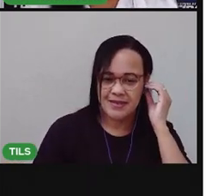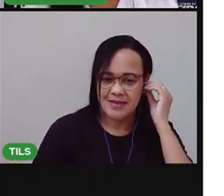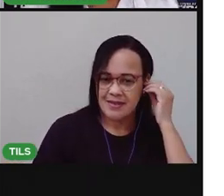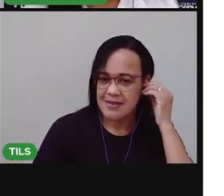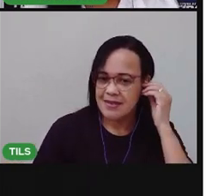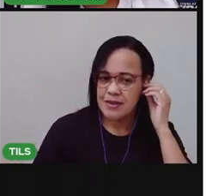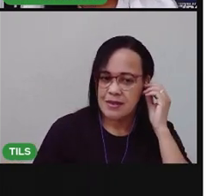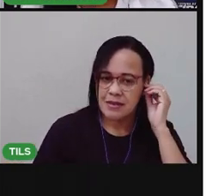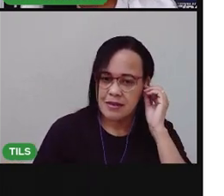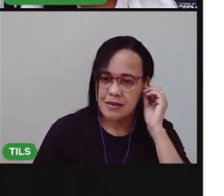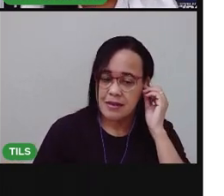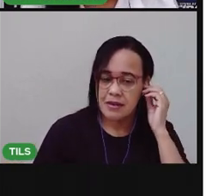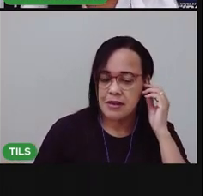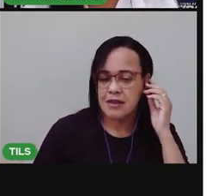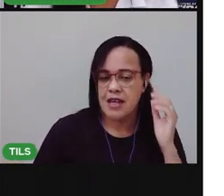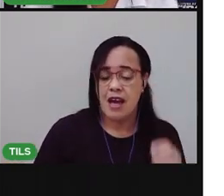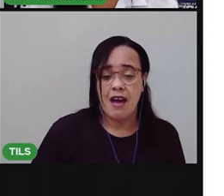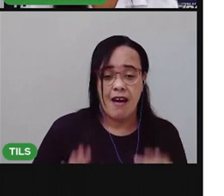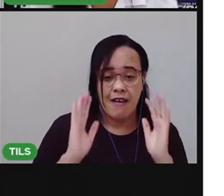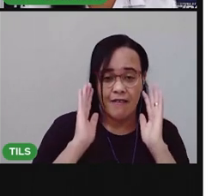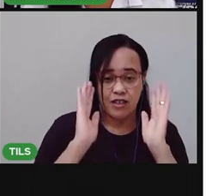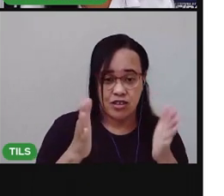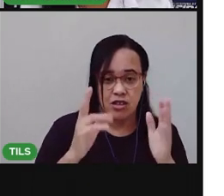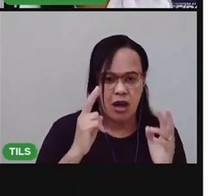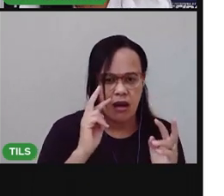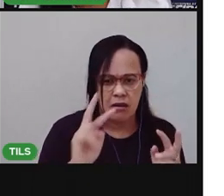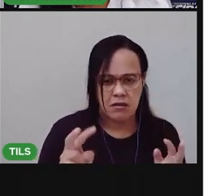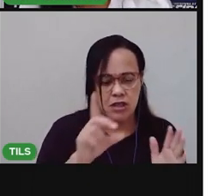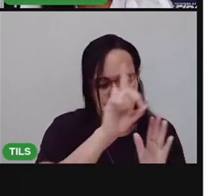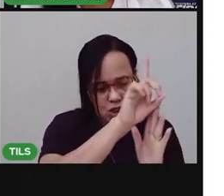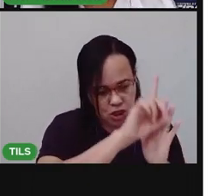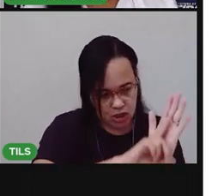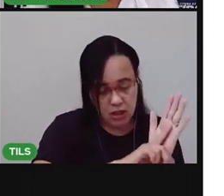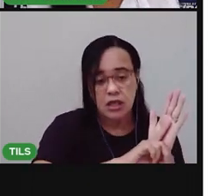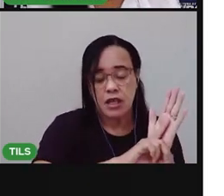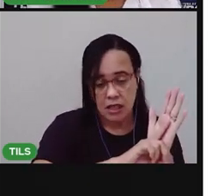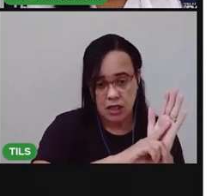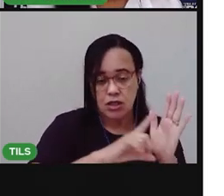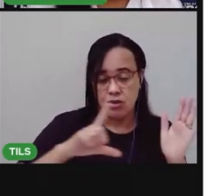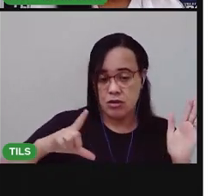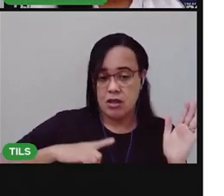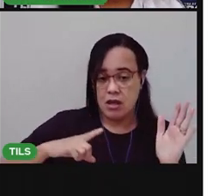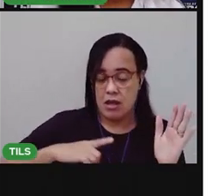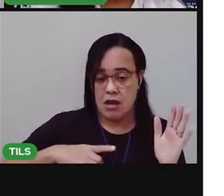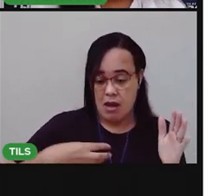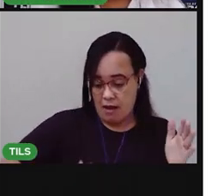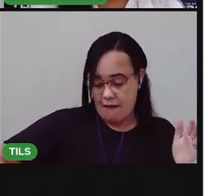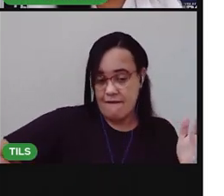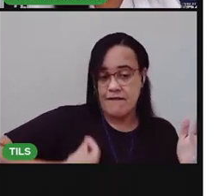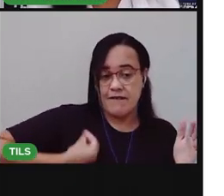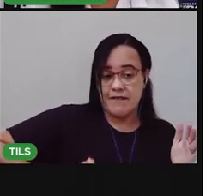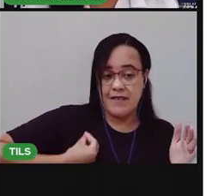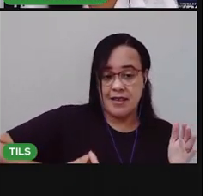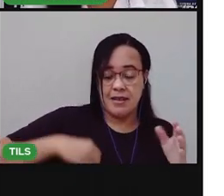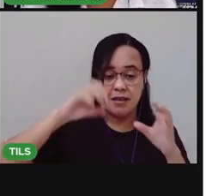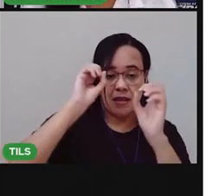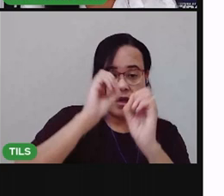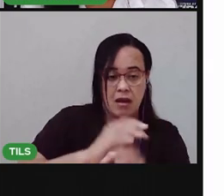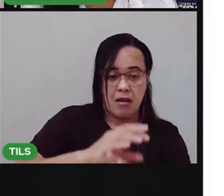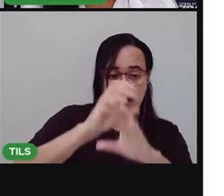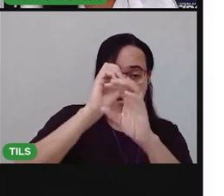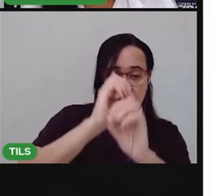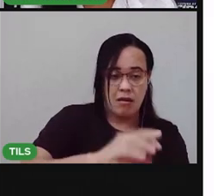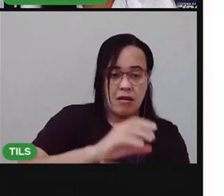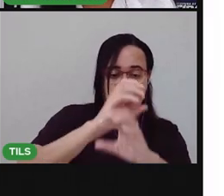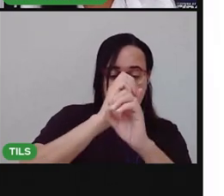A gente viu que alguns dos direitos são direito à vida, direito à educação, a